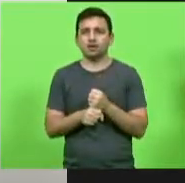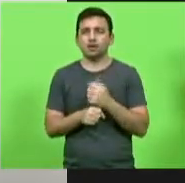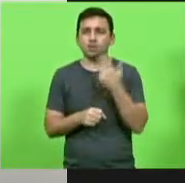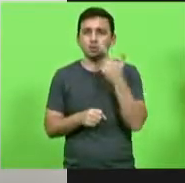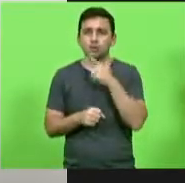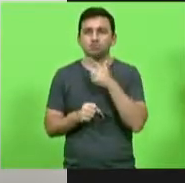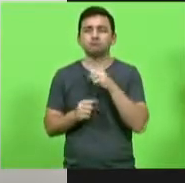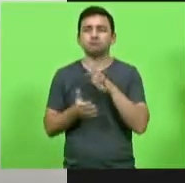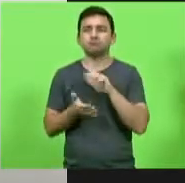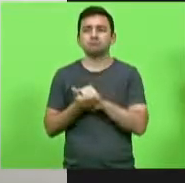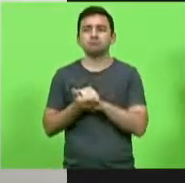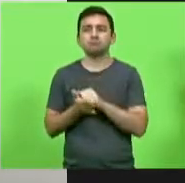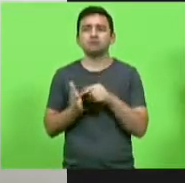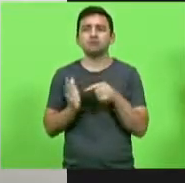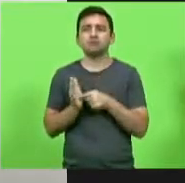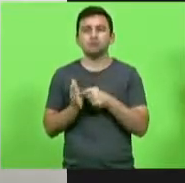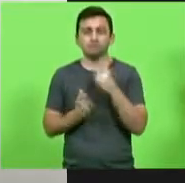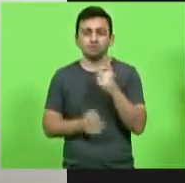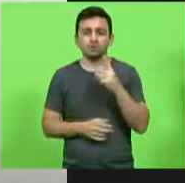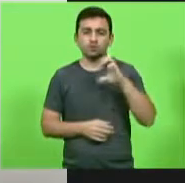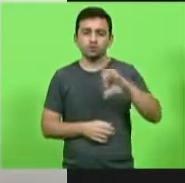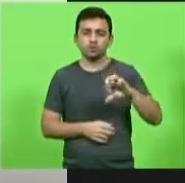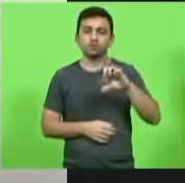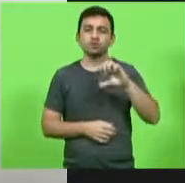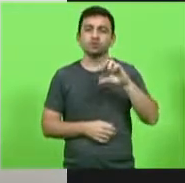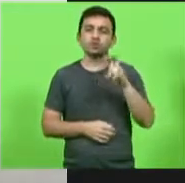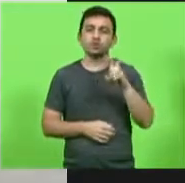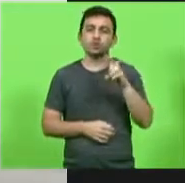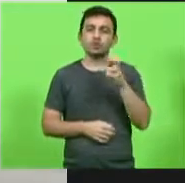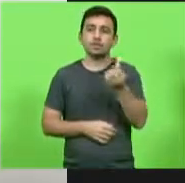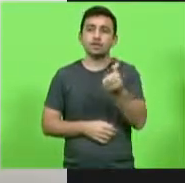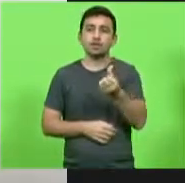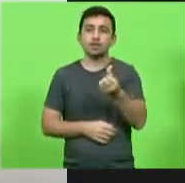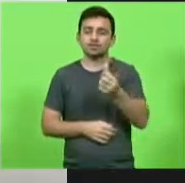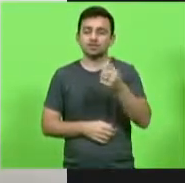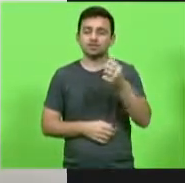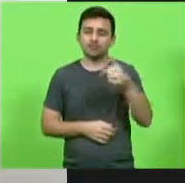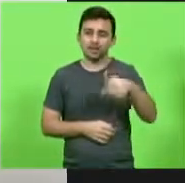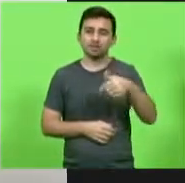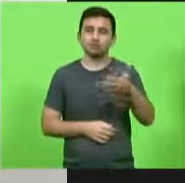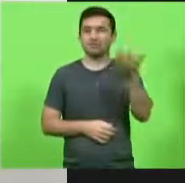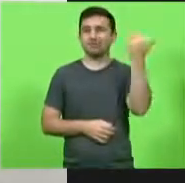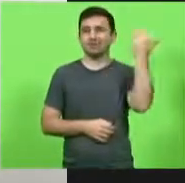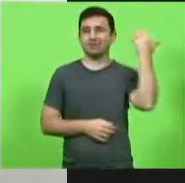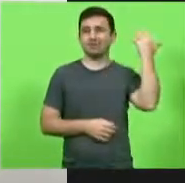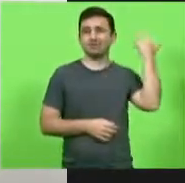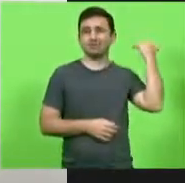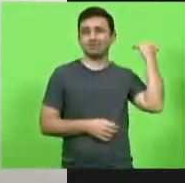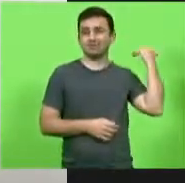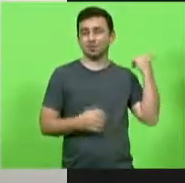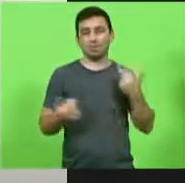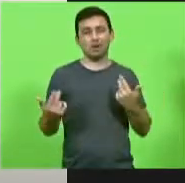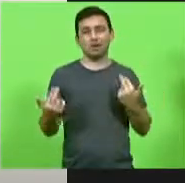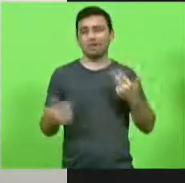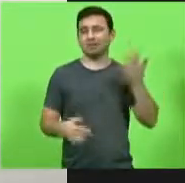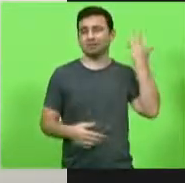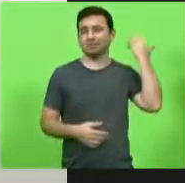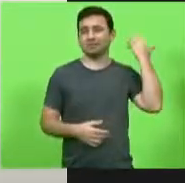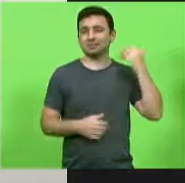registradas em 1957 foi muito tempo atrás